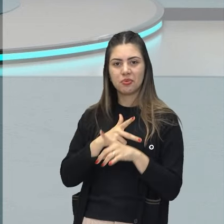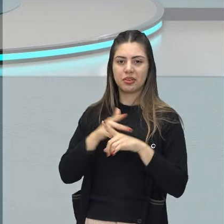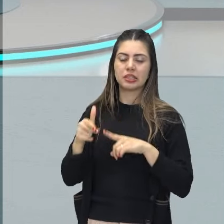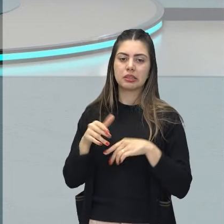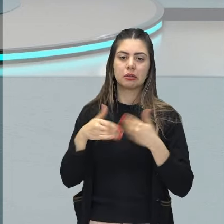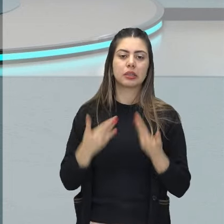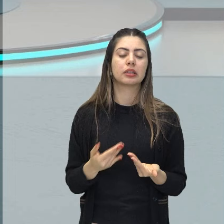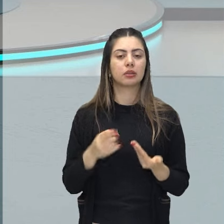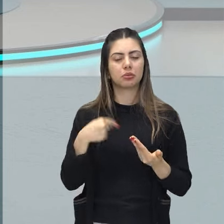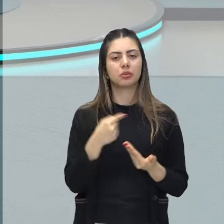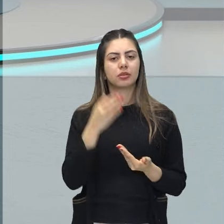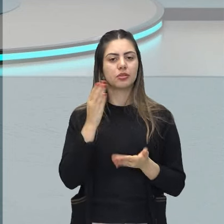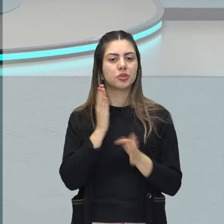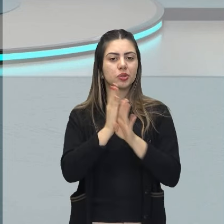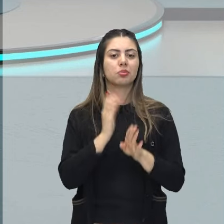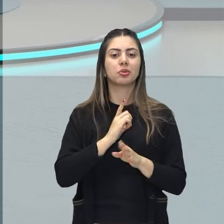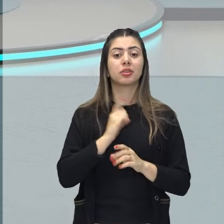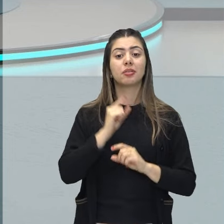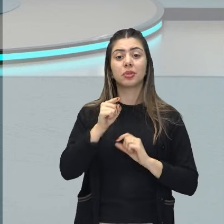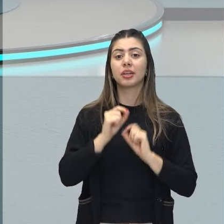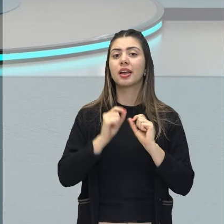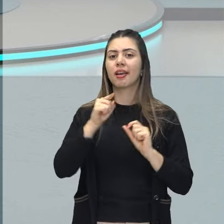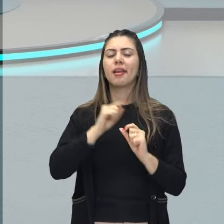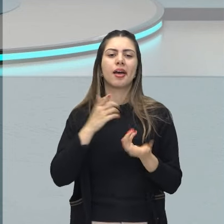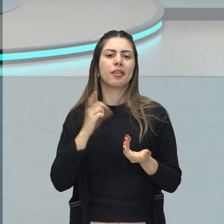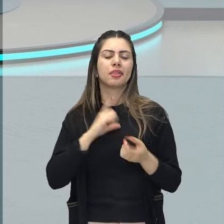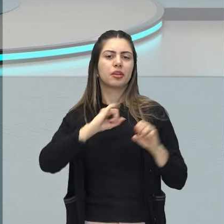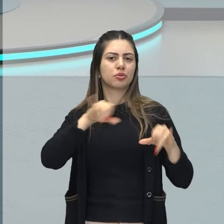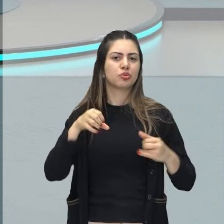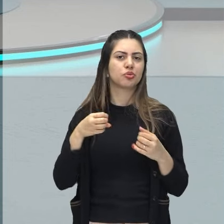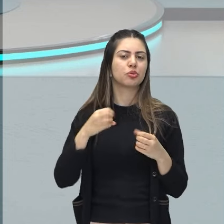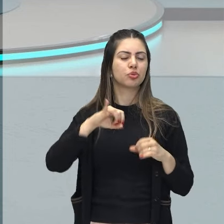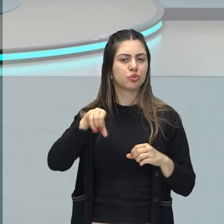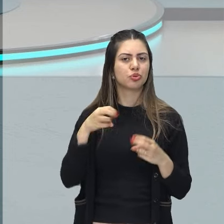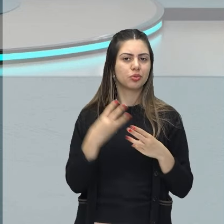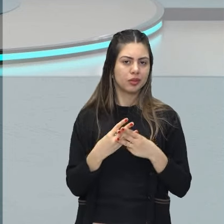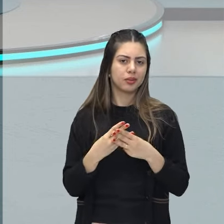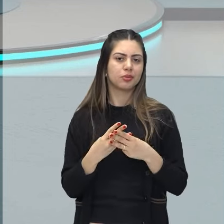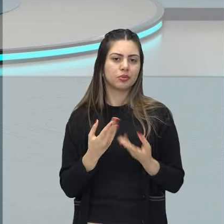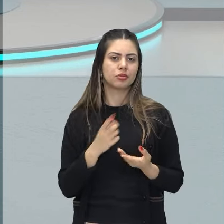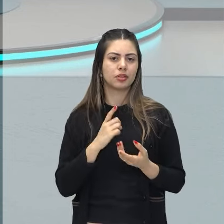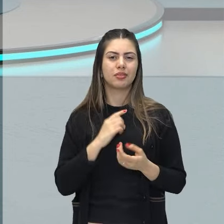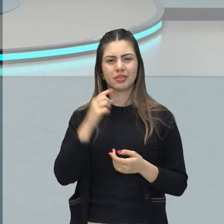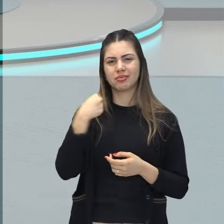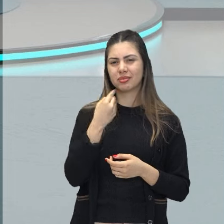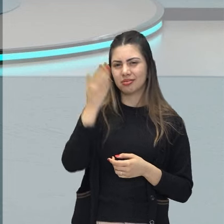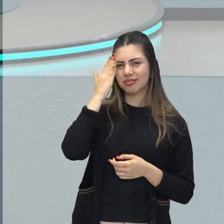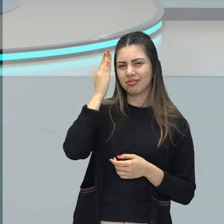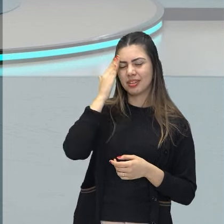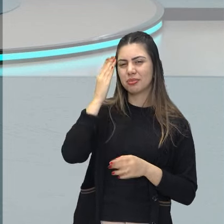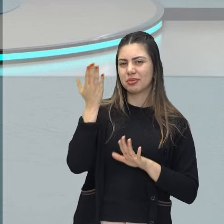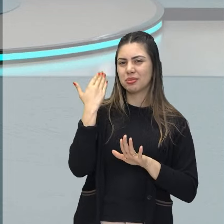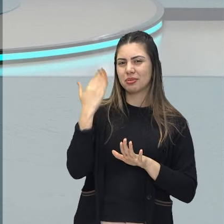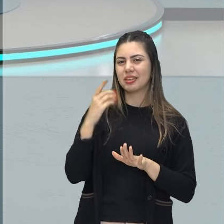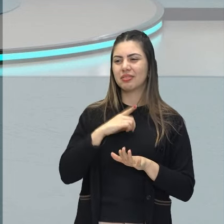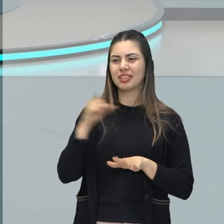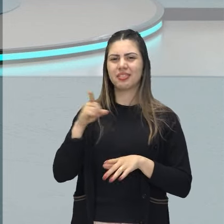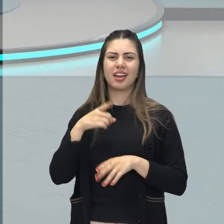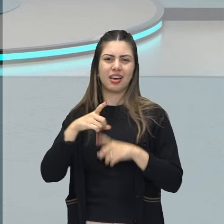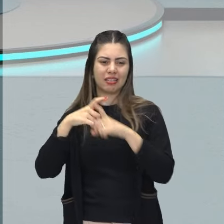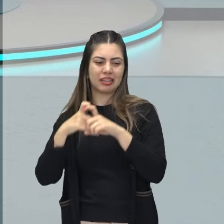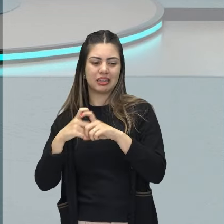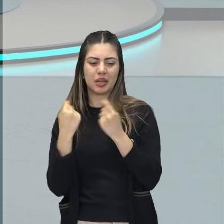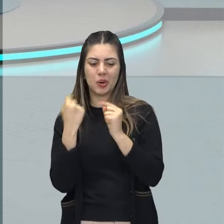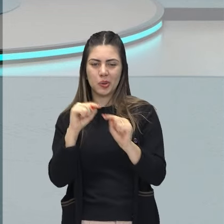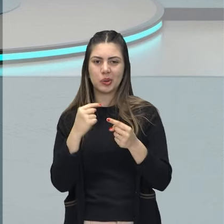questões, principalmente com relação aos judeus, ao extermínio que foi promovido, ao holocausto, certo? Que foi promovido em